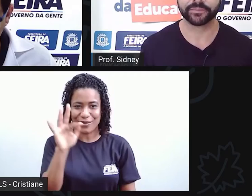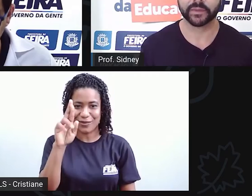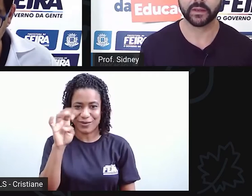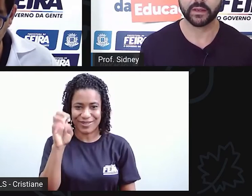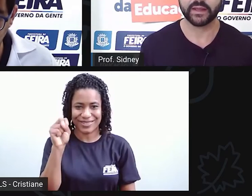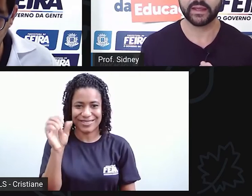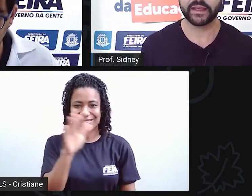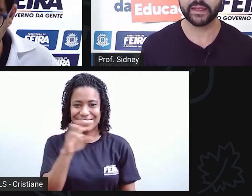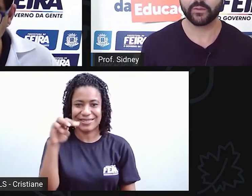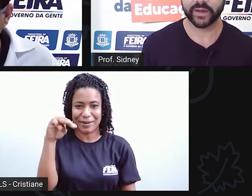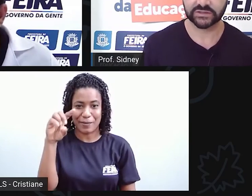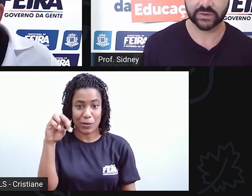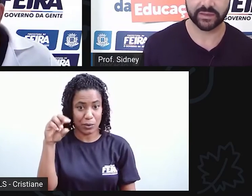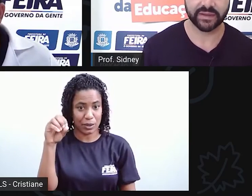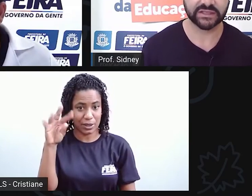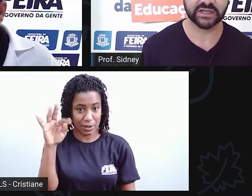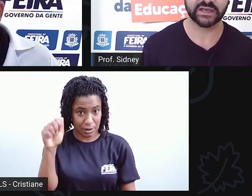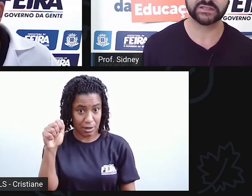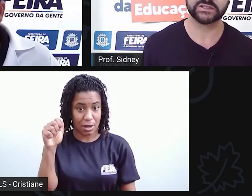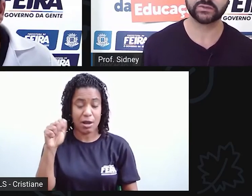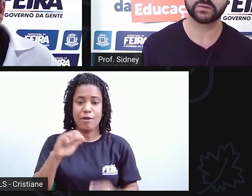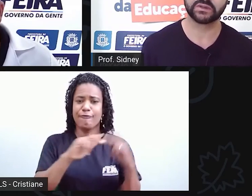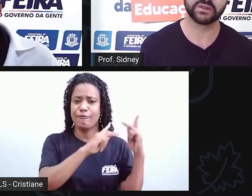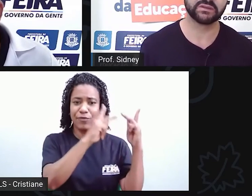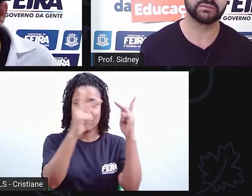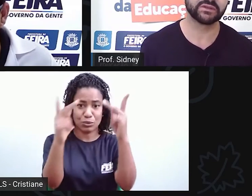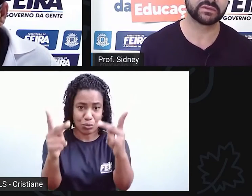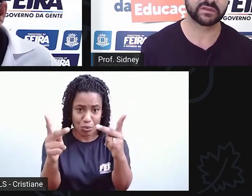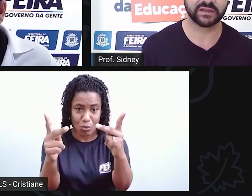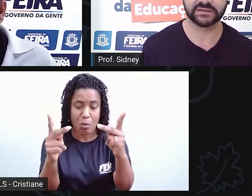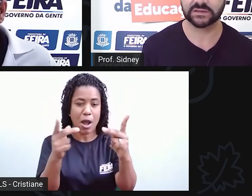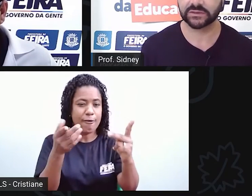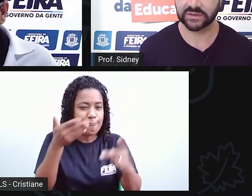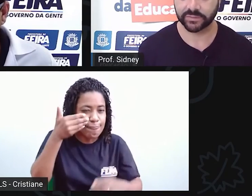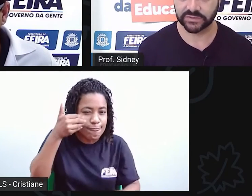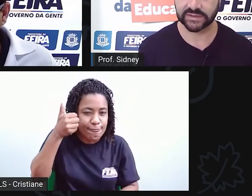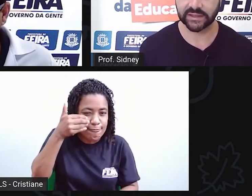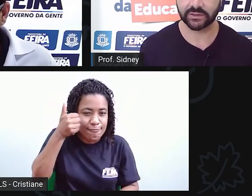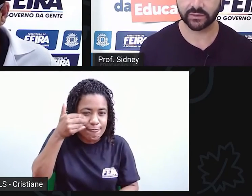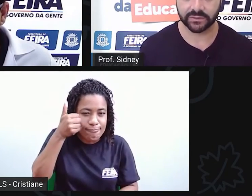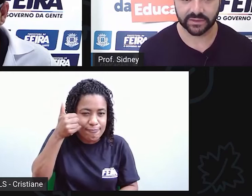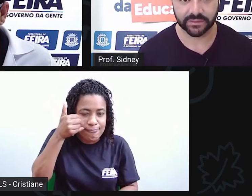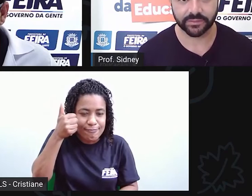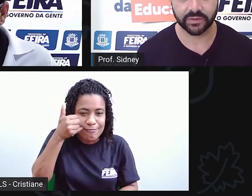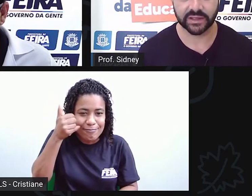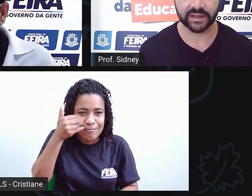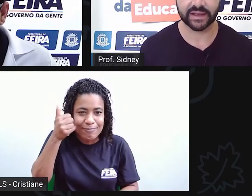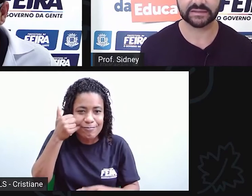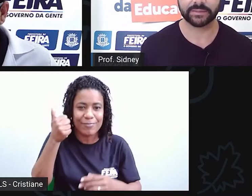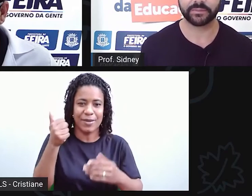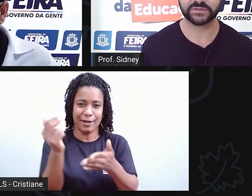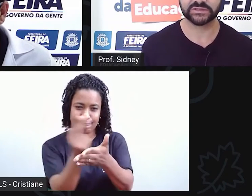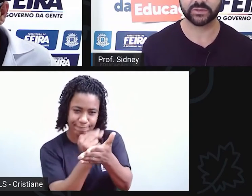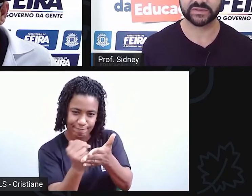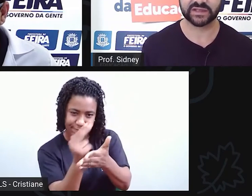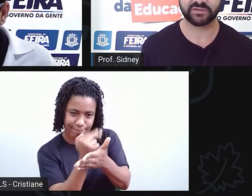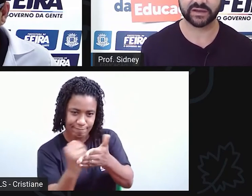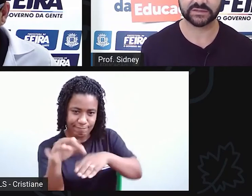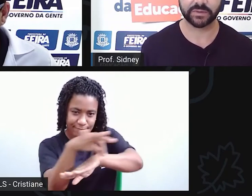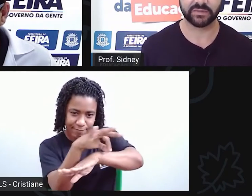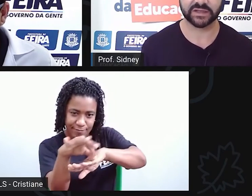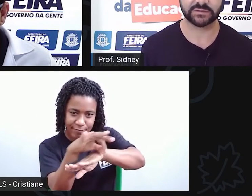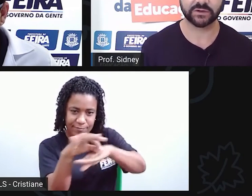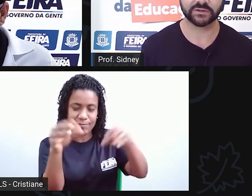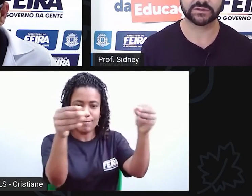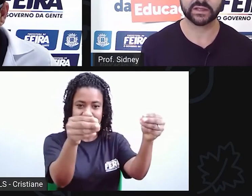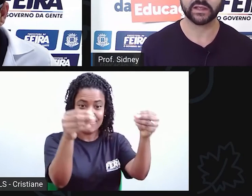cá. Eu, particularmente, acredito que não tenha sido 100%, porque a casa, se a gente observar